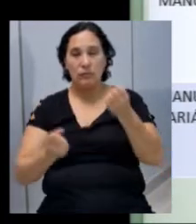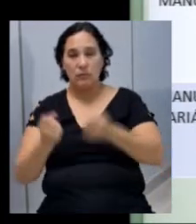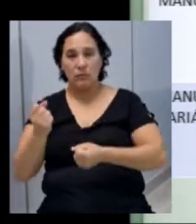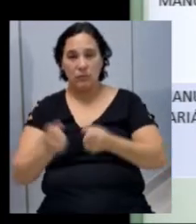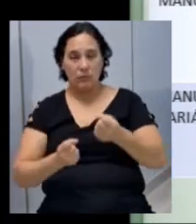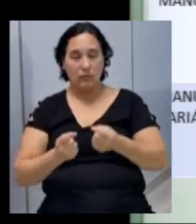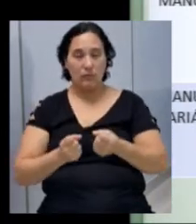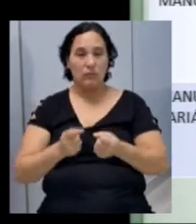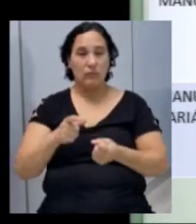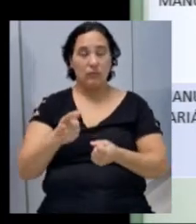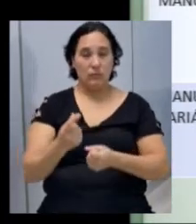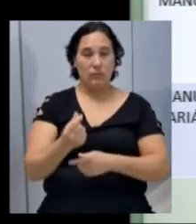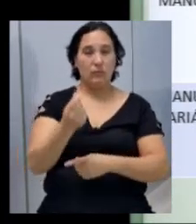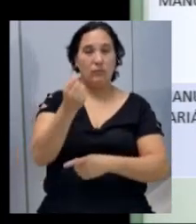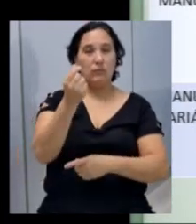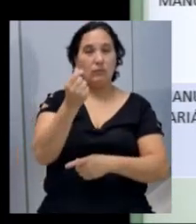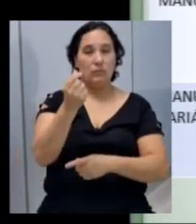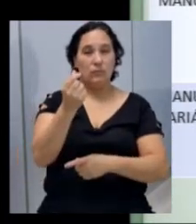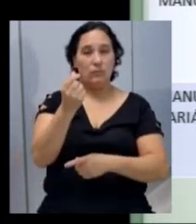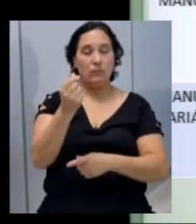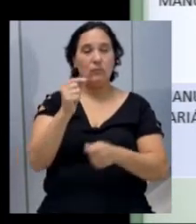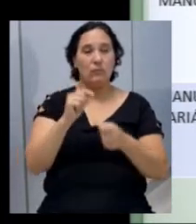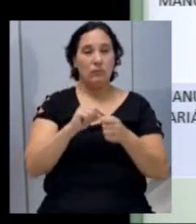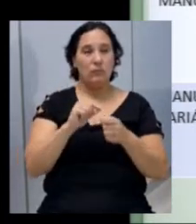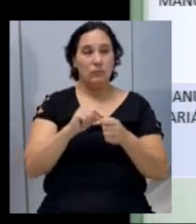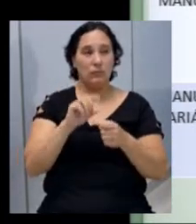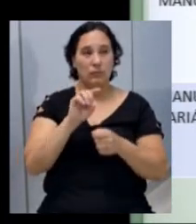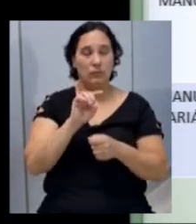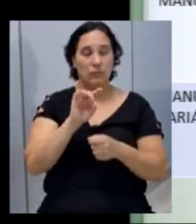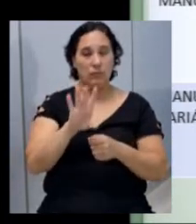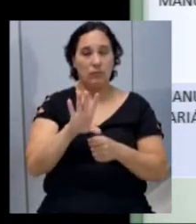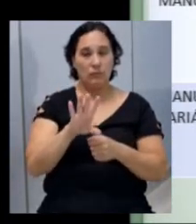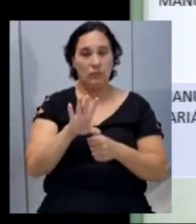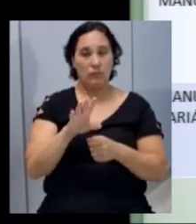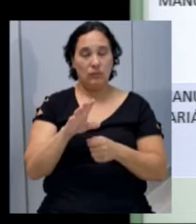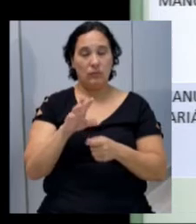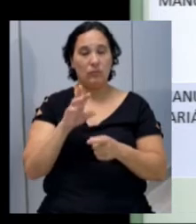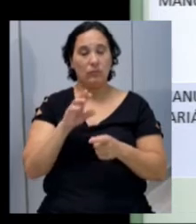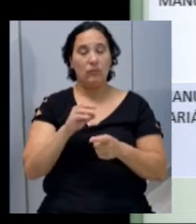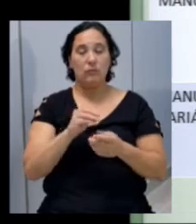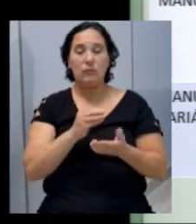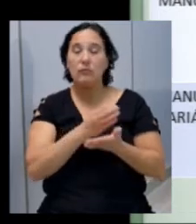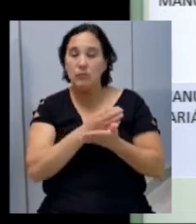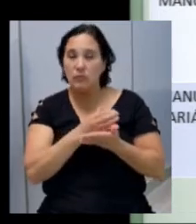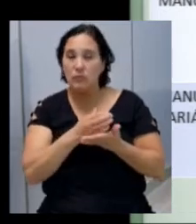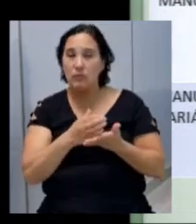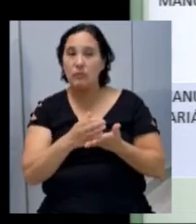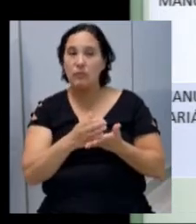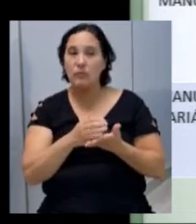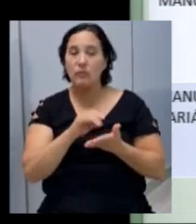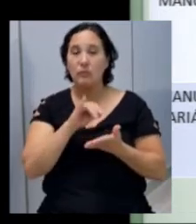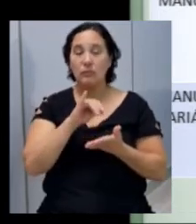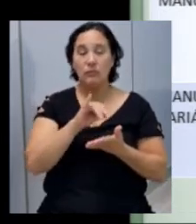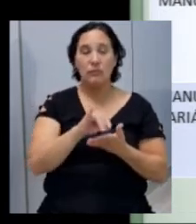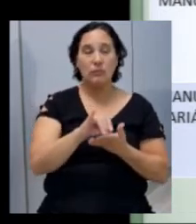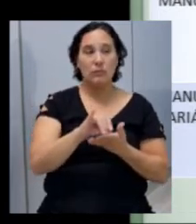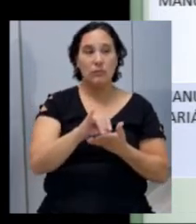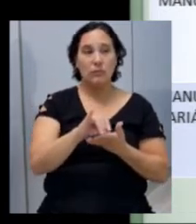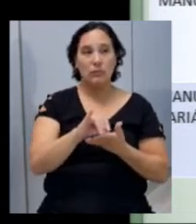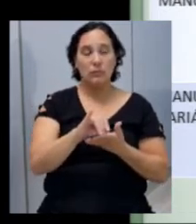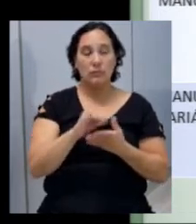normalmente esses valores eles são colocados somente aqueles referentes à contrapartida, se porventura